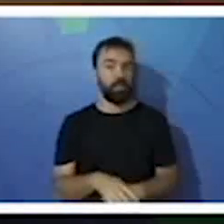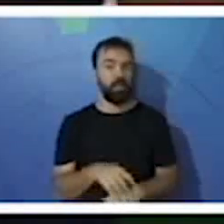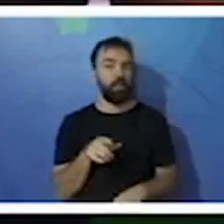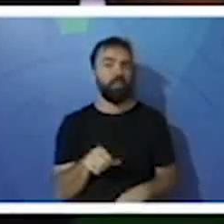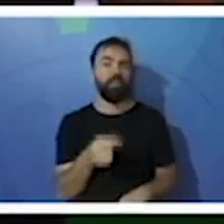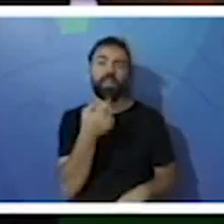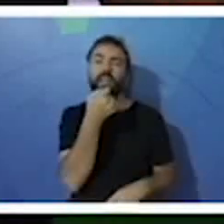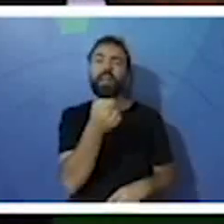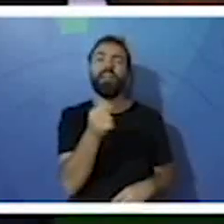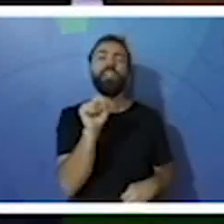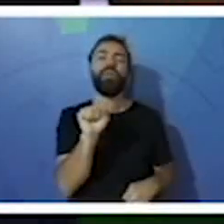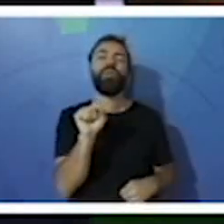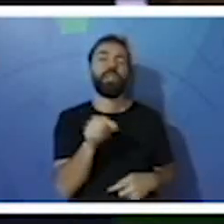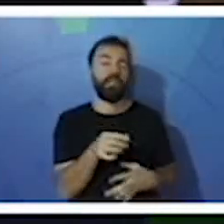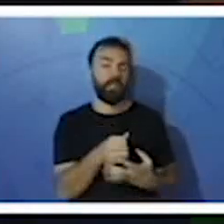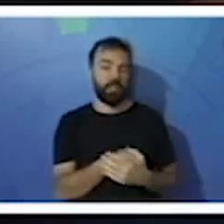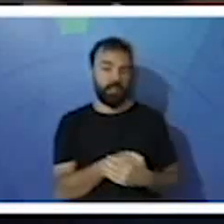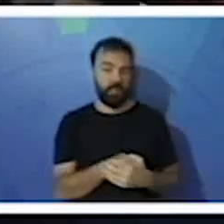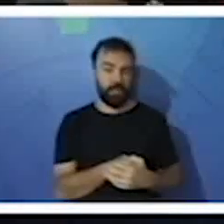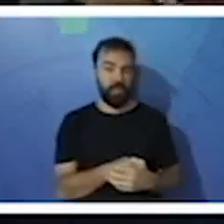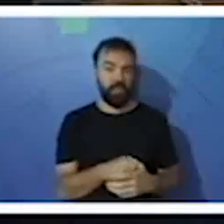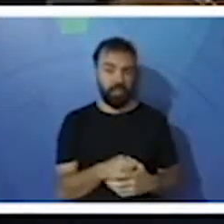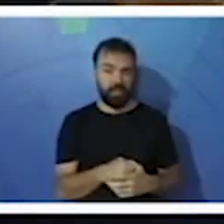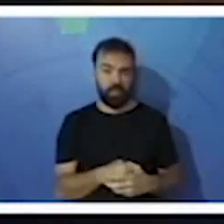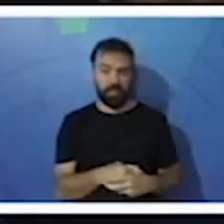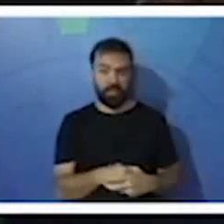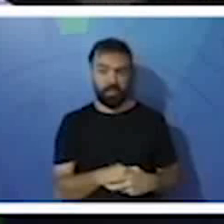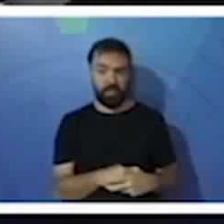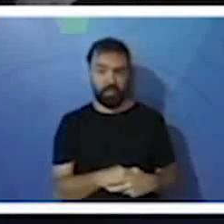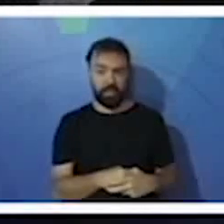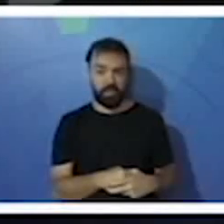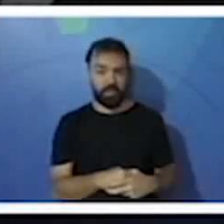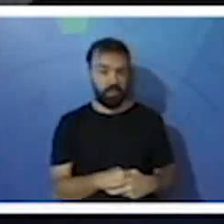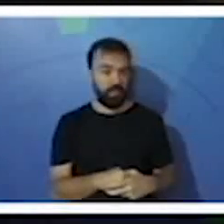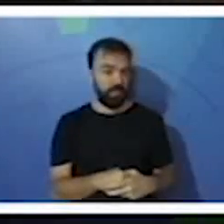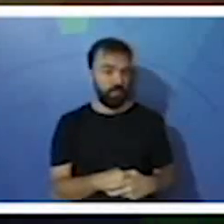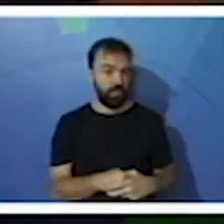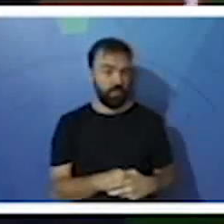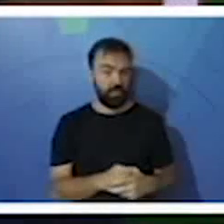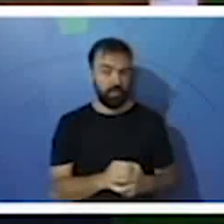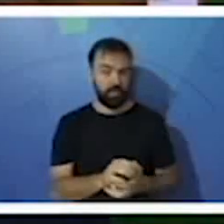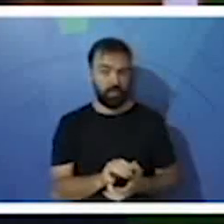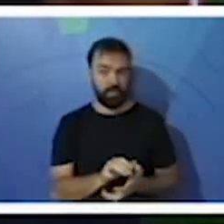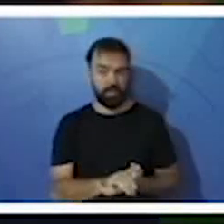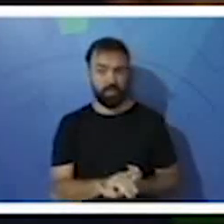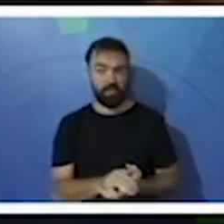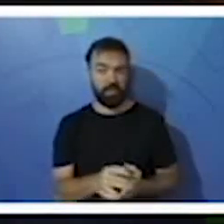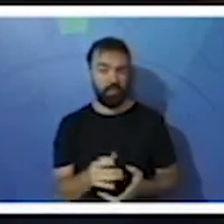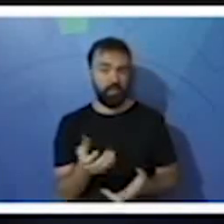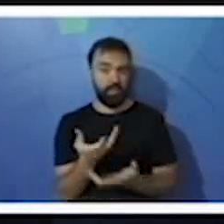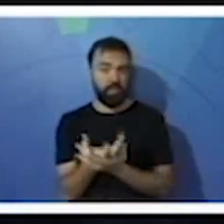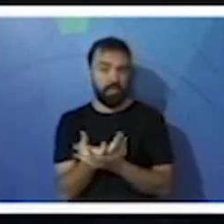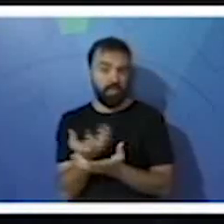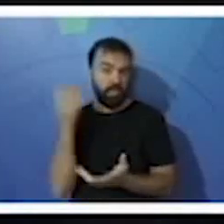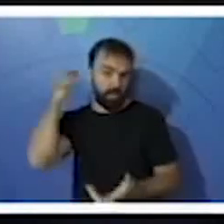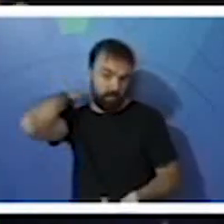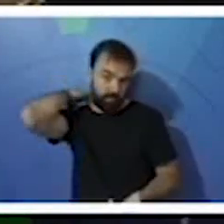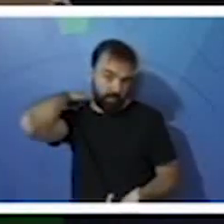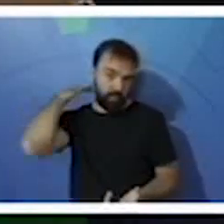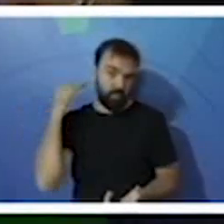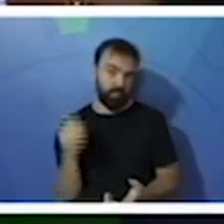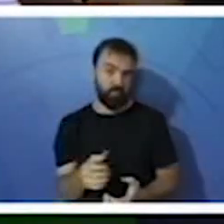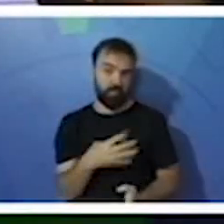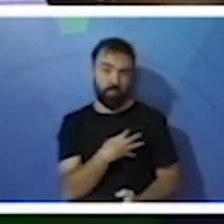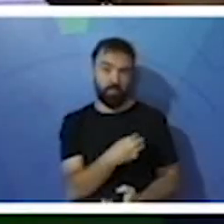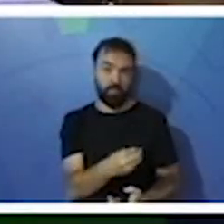você acha dessa ideia da Emília? Será que daria certo? A ave voando com o ninho e os pilhotinhos